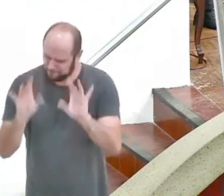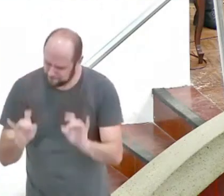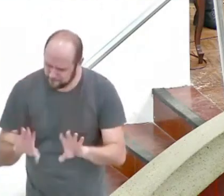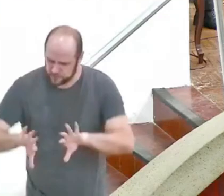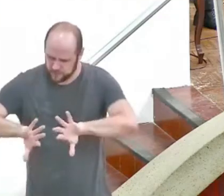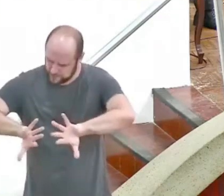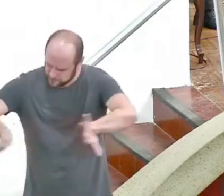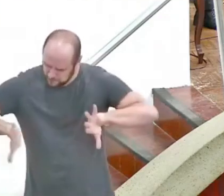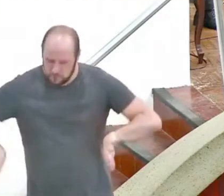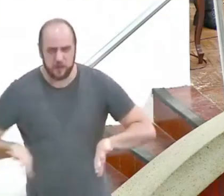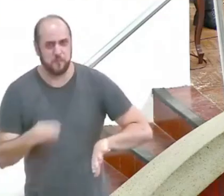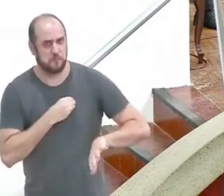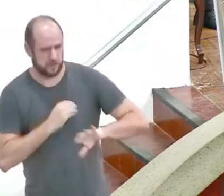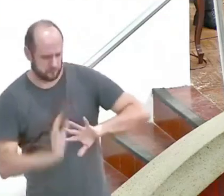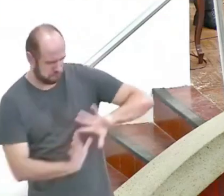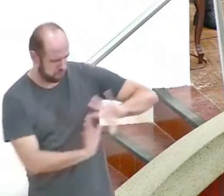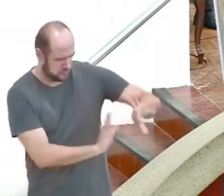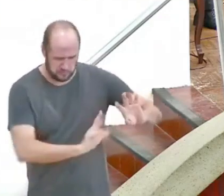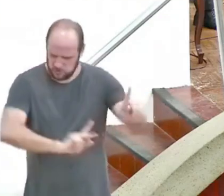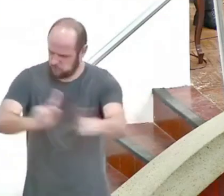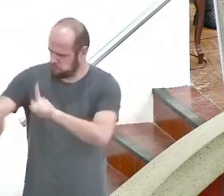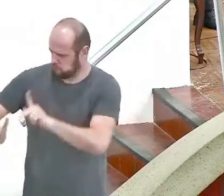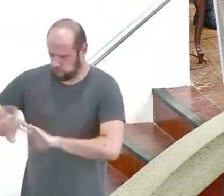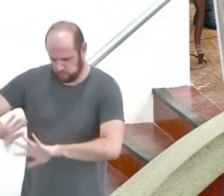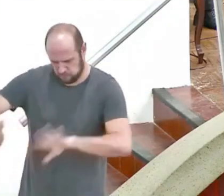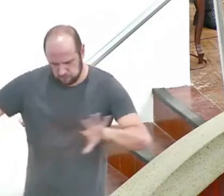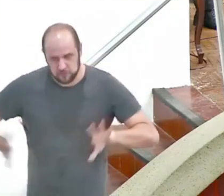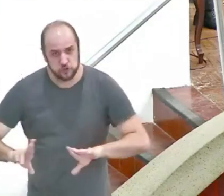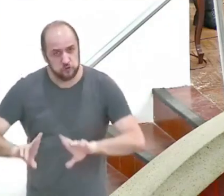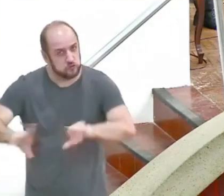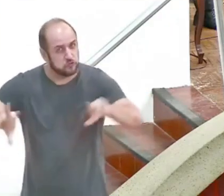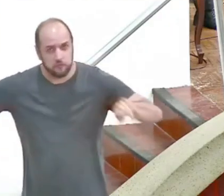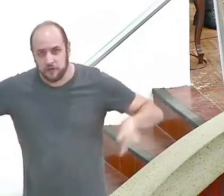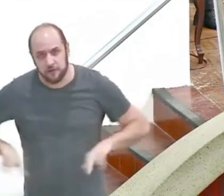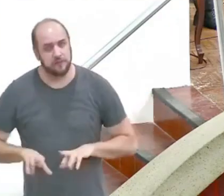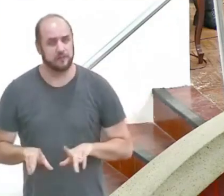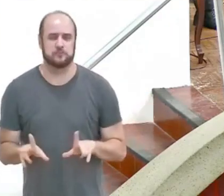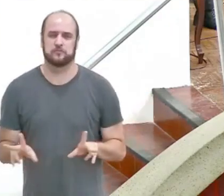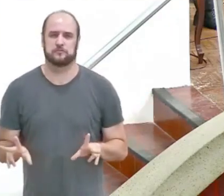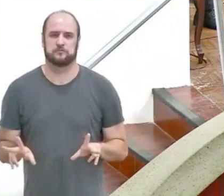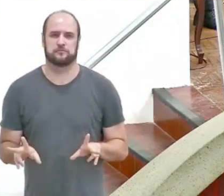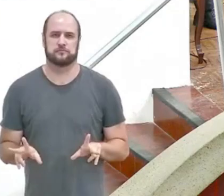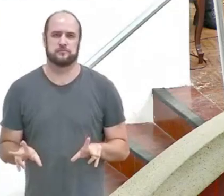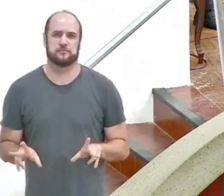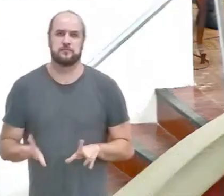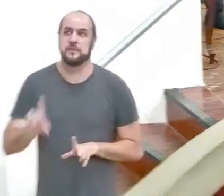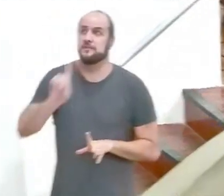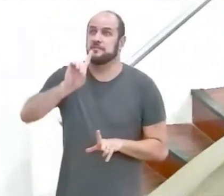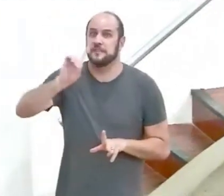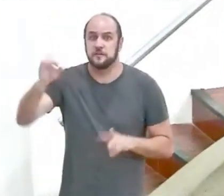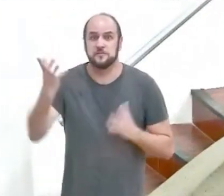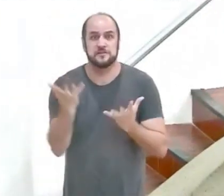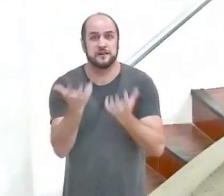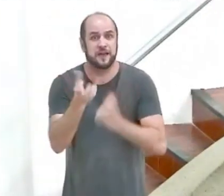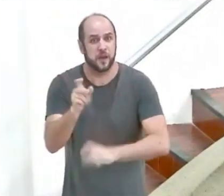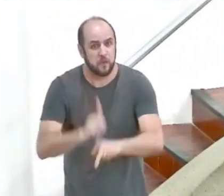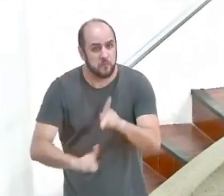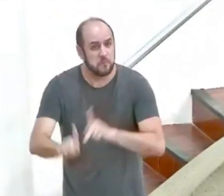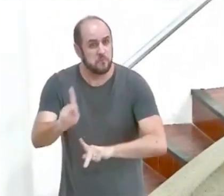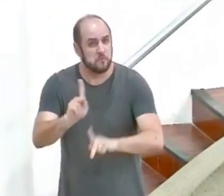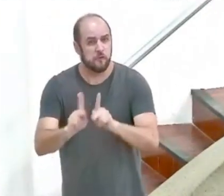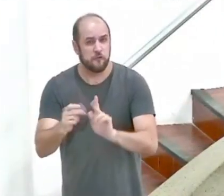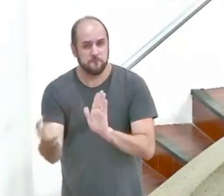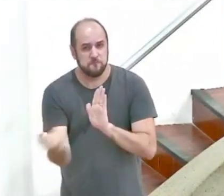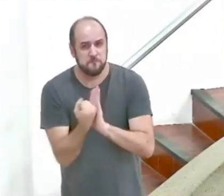pecado, seja e viva como este povo, distinto dos povos ao seu redor. Deus deseja que o seu povo seja